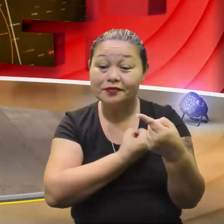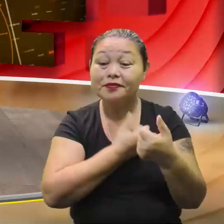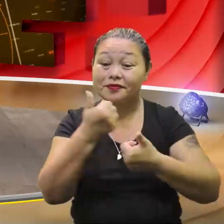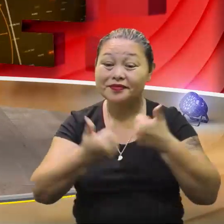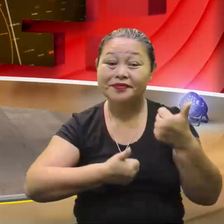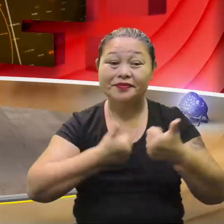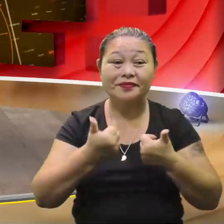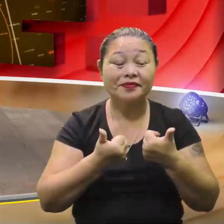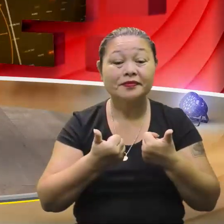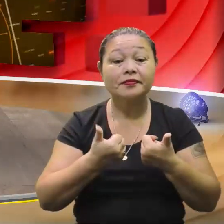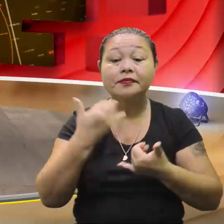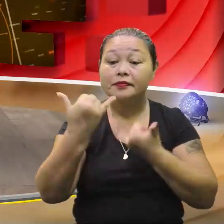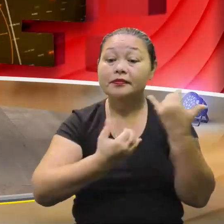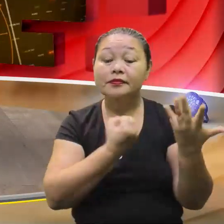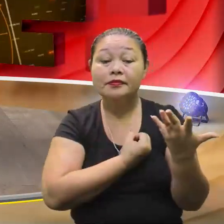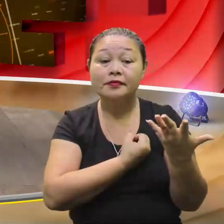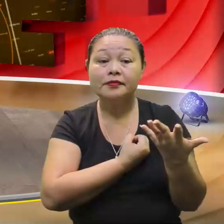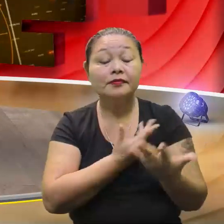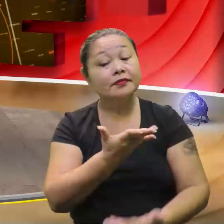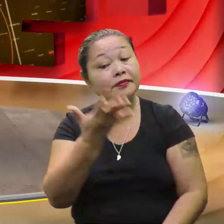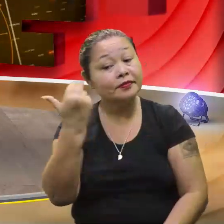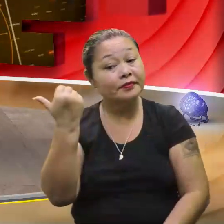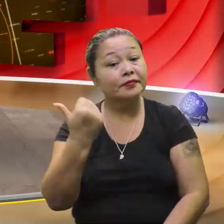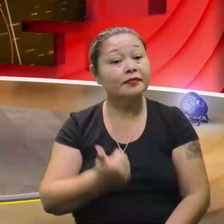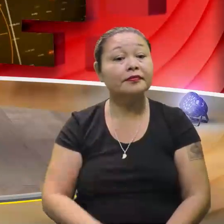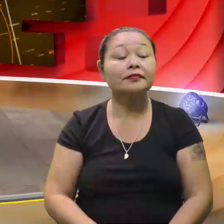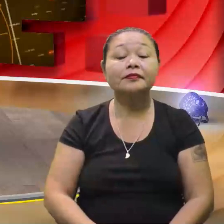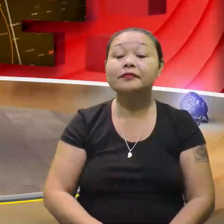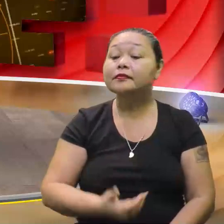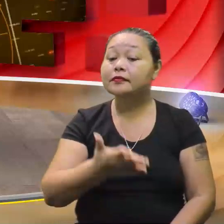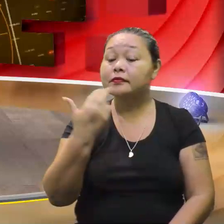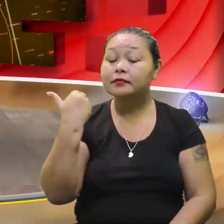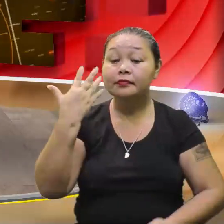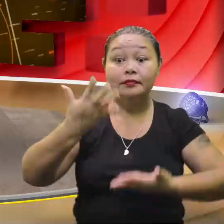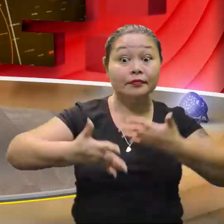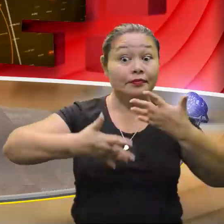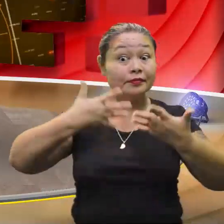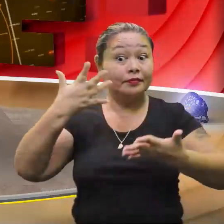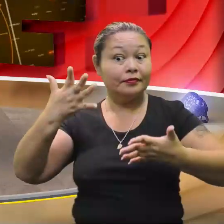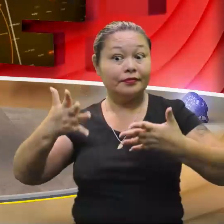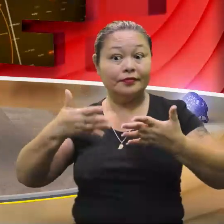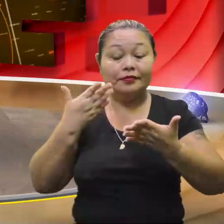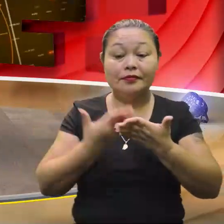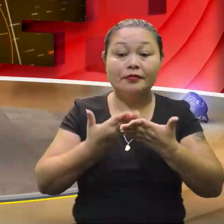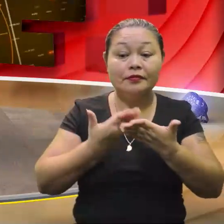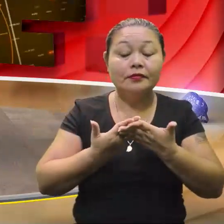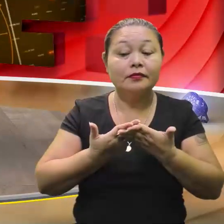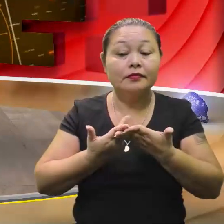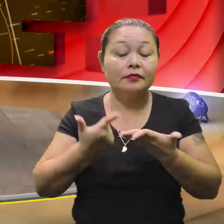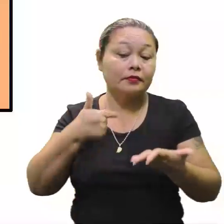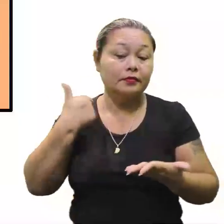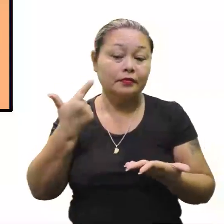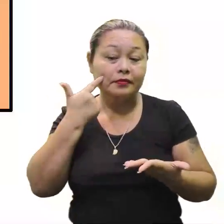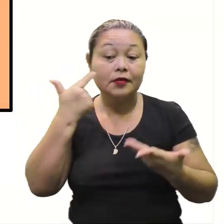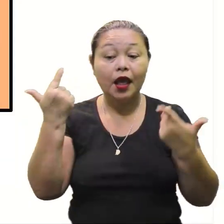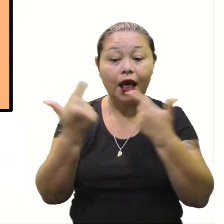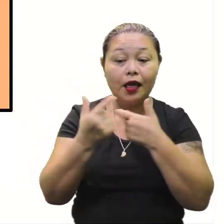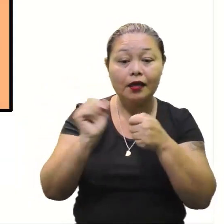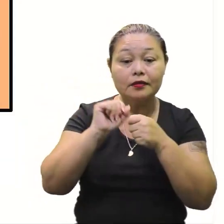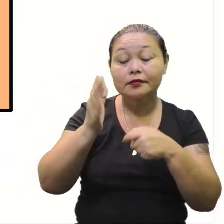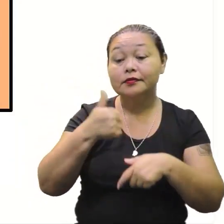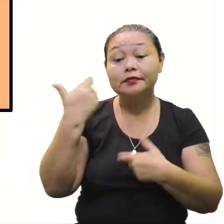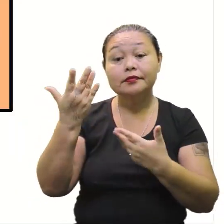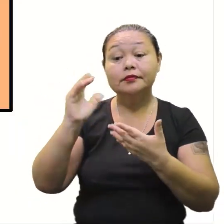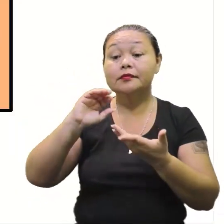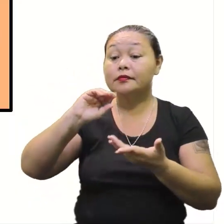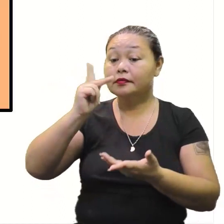Beleza? Beleza. Brincando com os números? Brincando com Vamos lá, então. A descontração da aula, a hora de dar aquela risadinha lá. Vamos